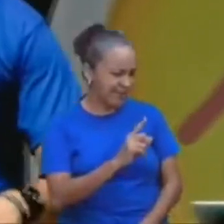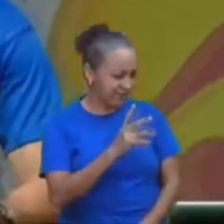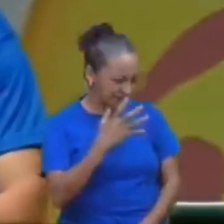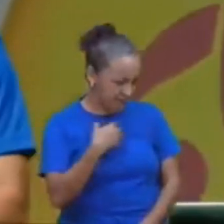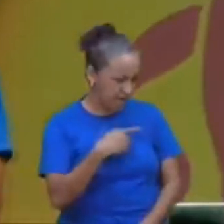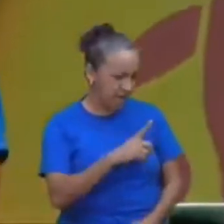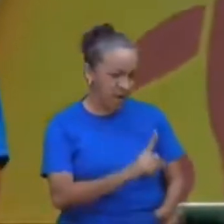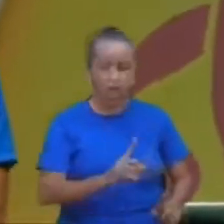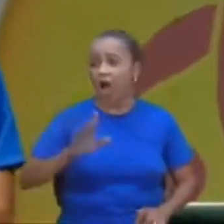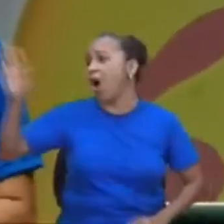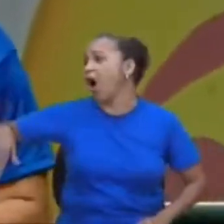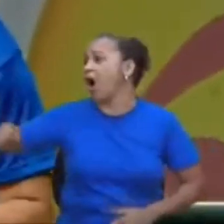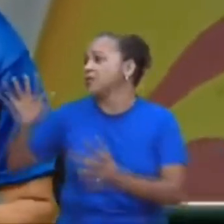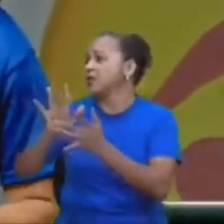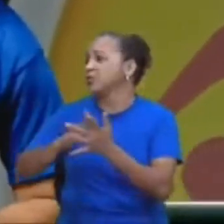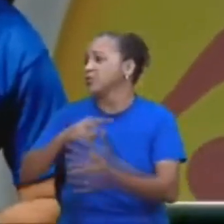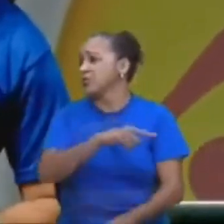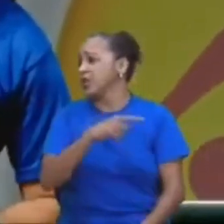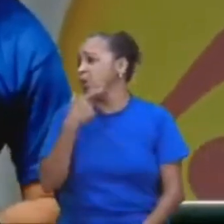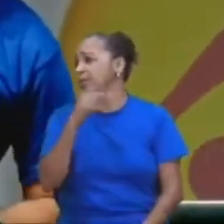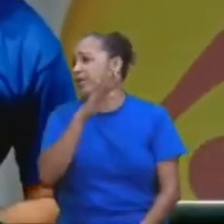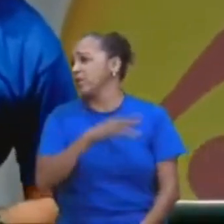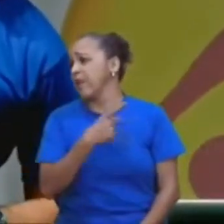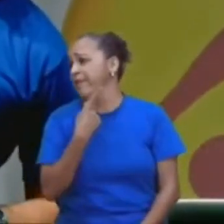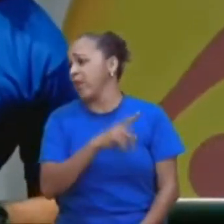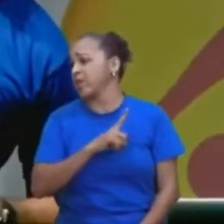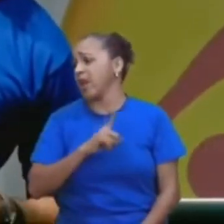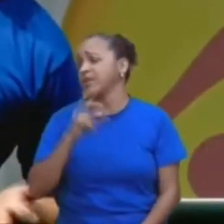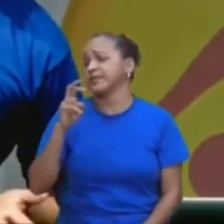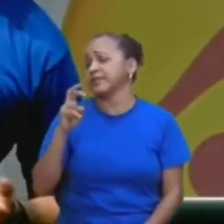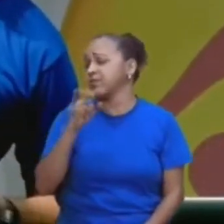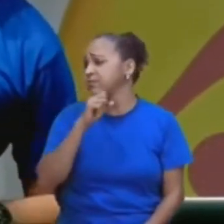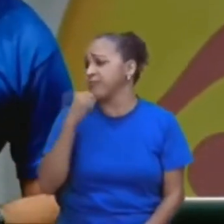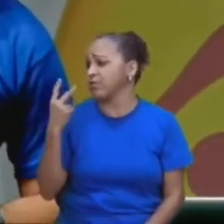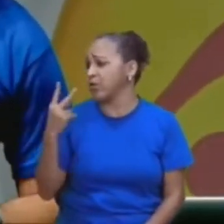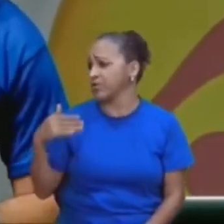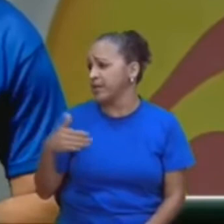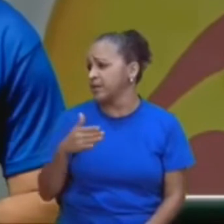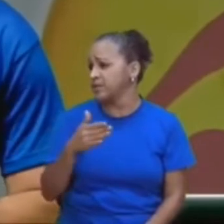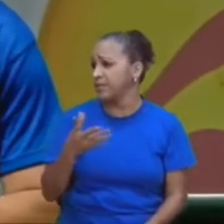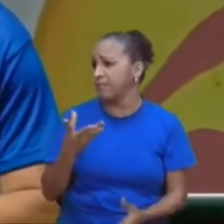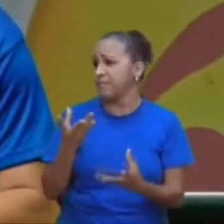rapaz, que disse que tem cinco pães e dois peixinhos, mas o que é isso para tanta gente?